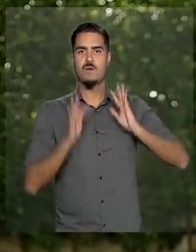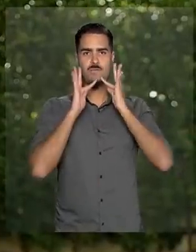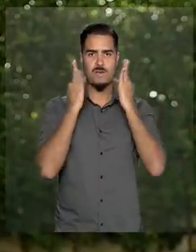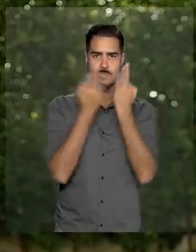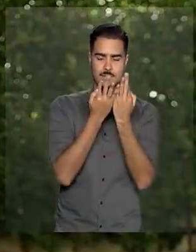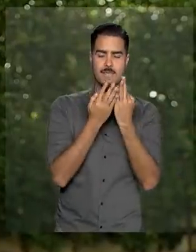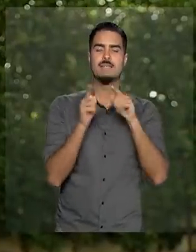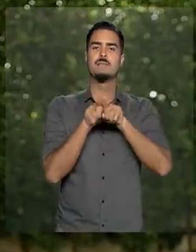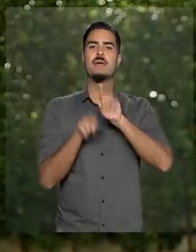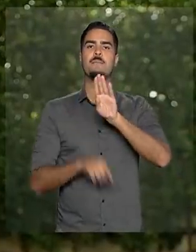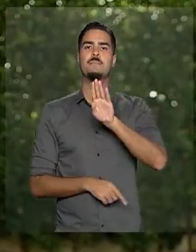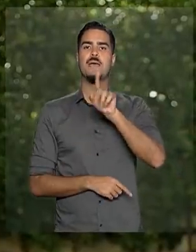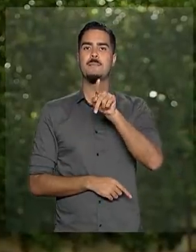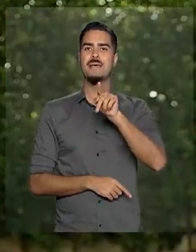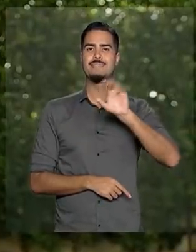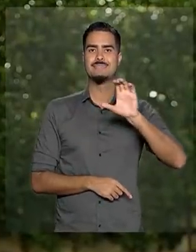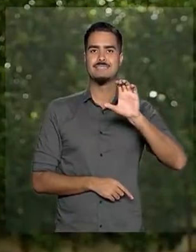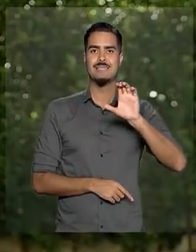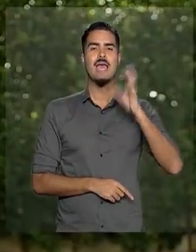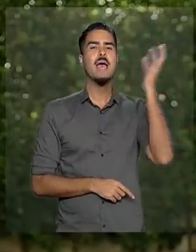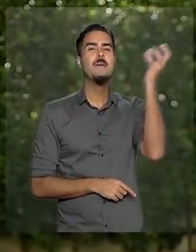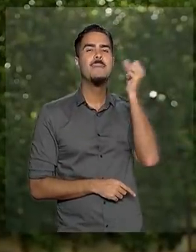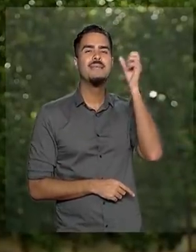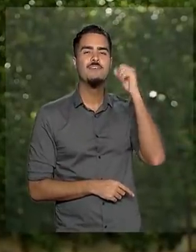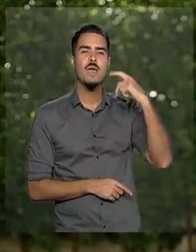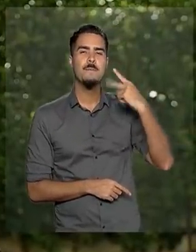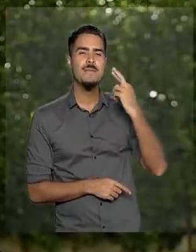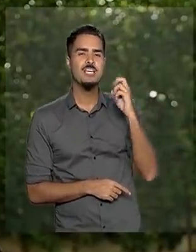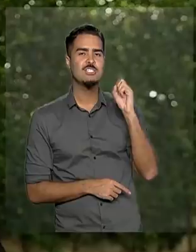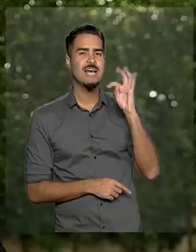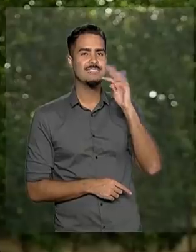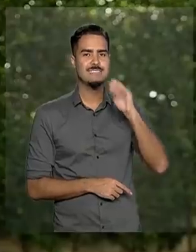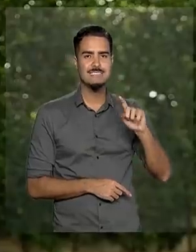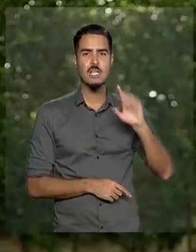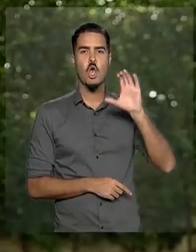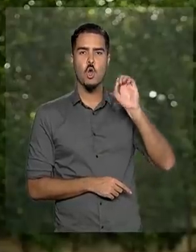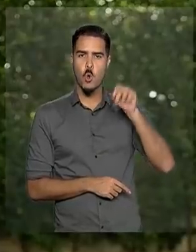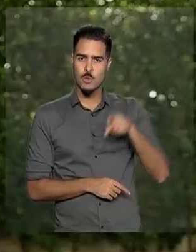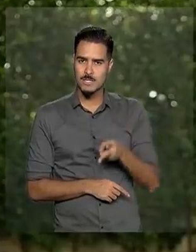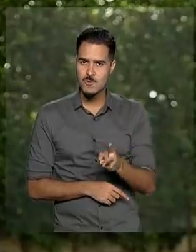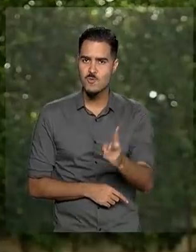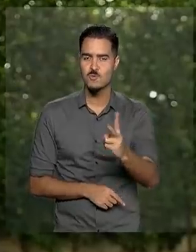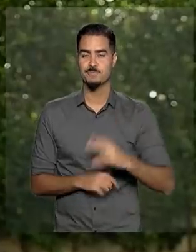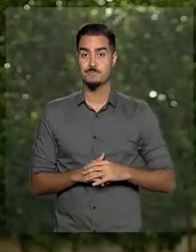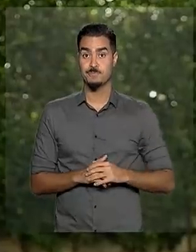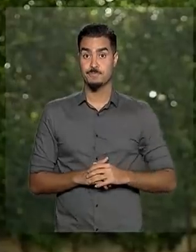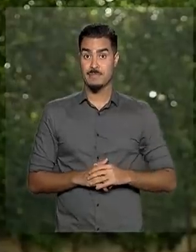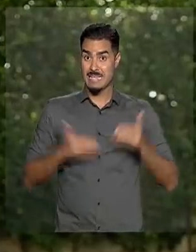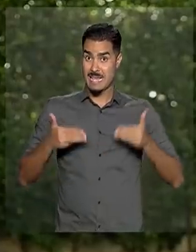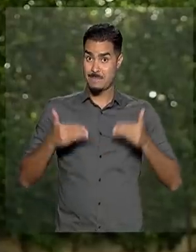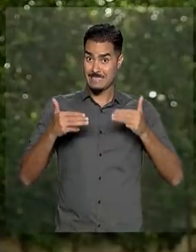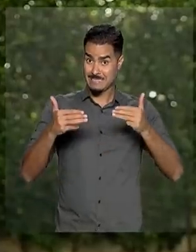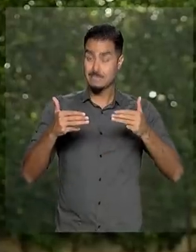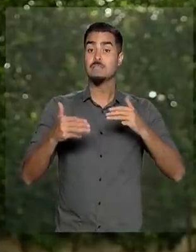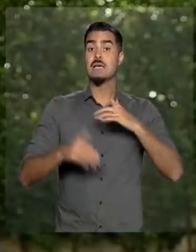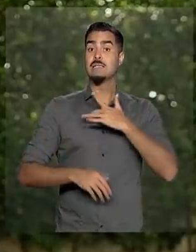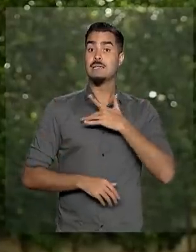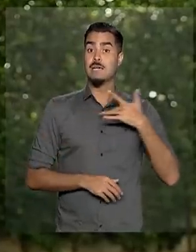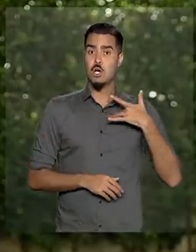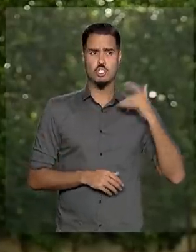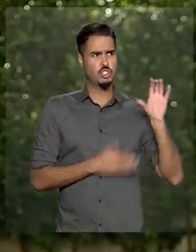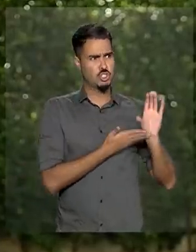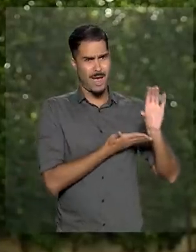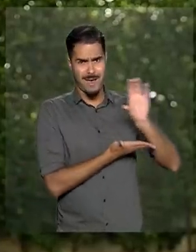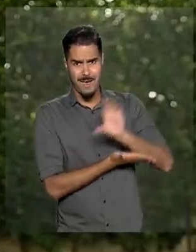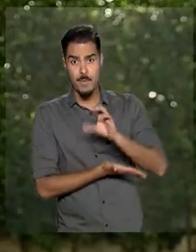do BPC, os benefícios de prestação continuada. O Ministério da Saúde repassou 4 milhões